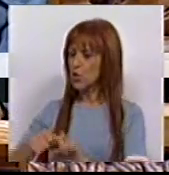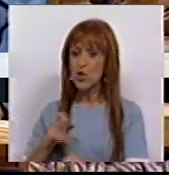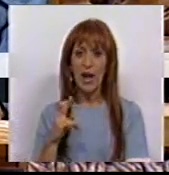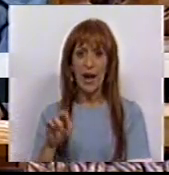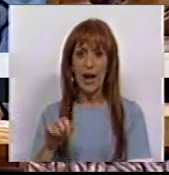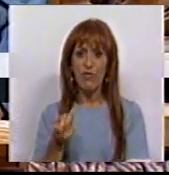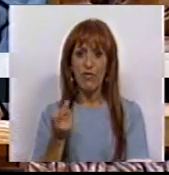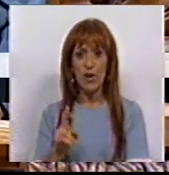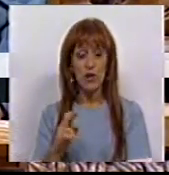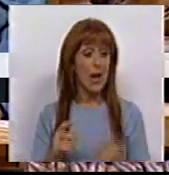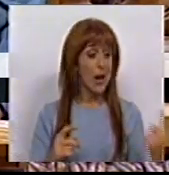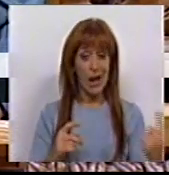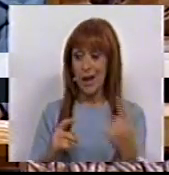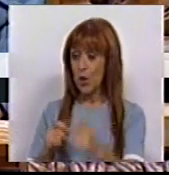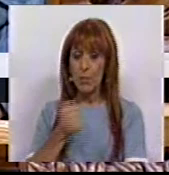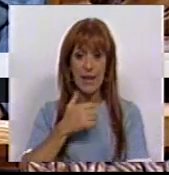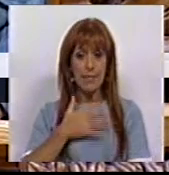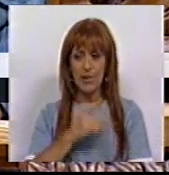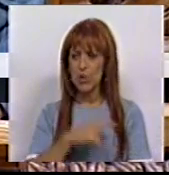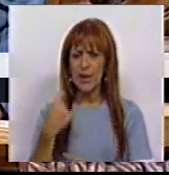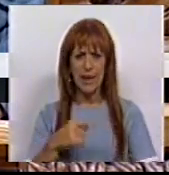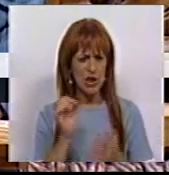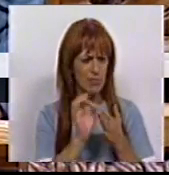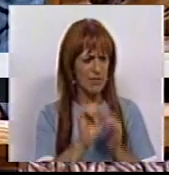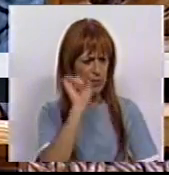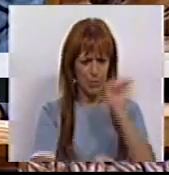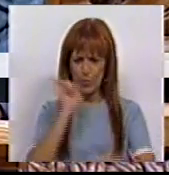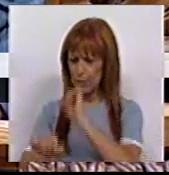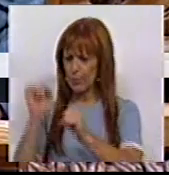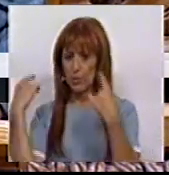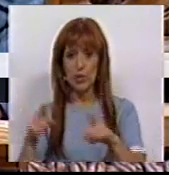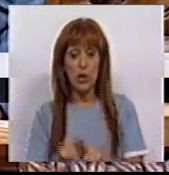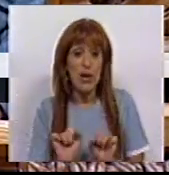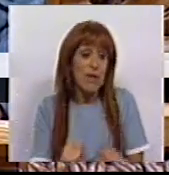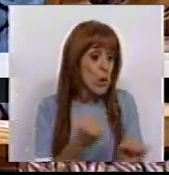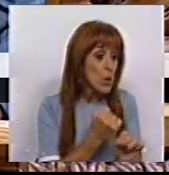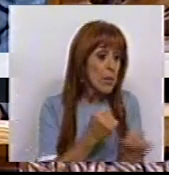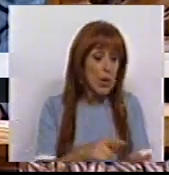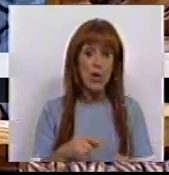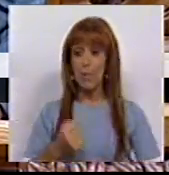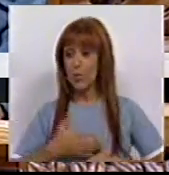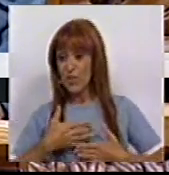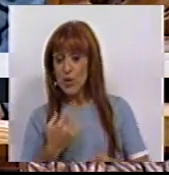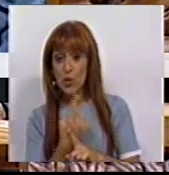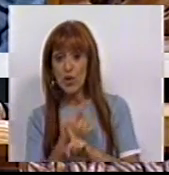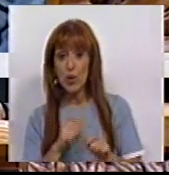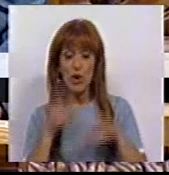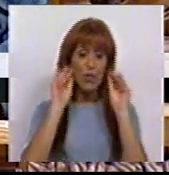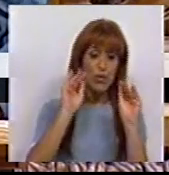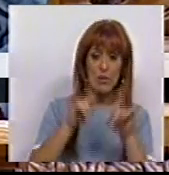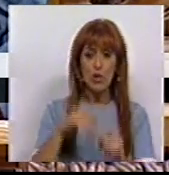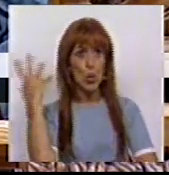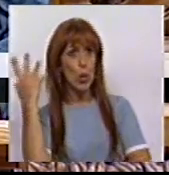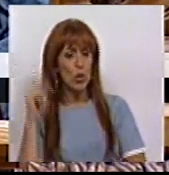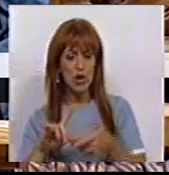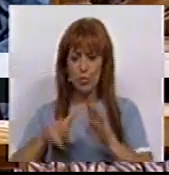da REFER. Cada uma destas empresas tem especificidades muito próprias nas suas tarefas e profissões, numa formação, numa